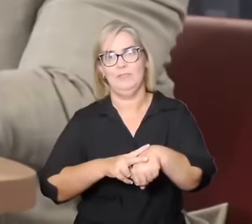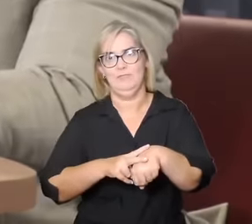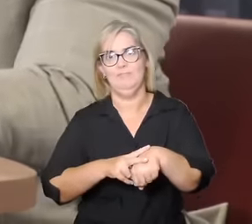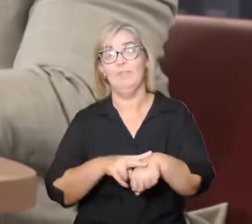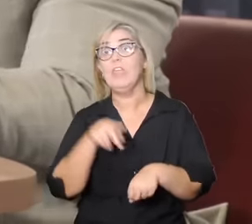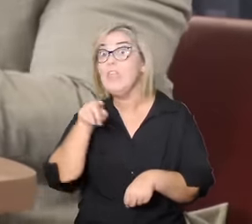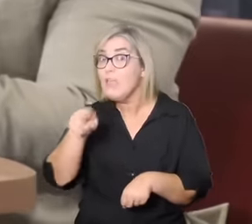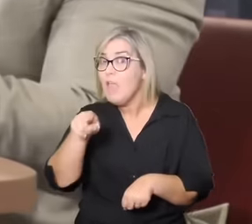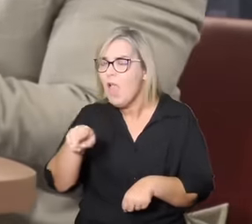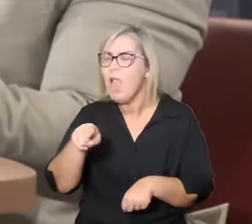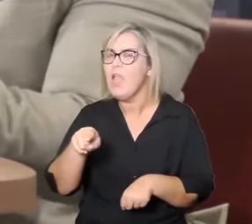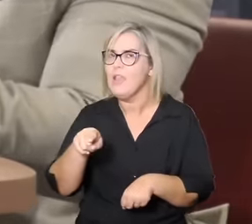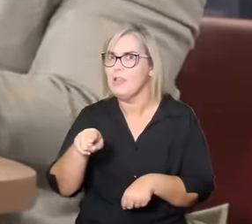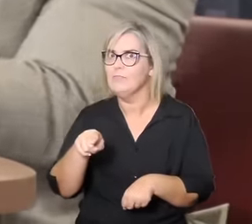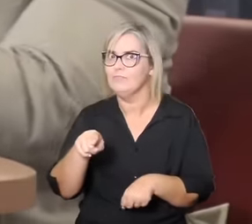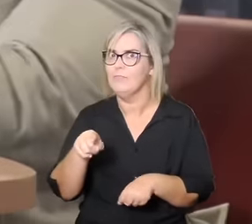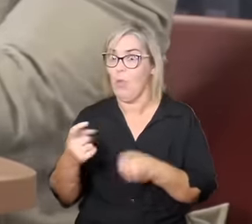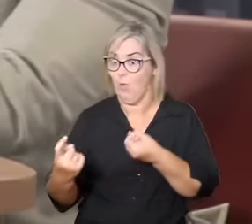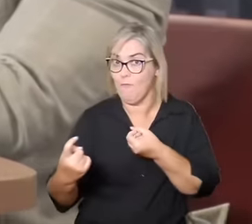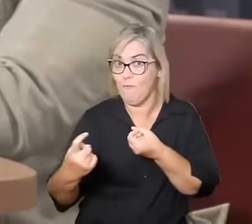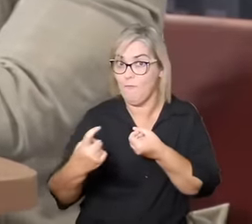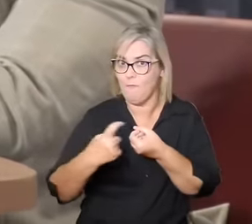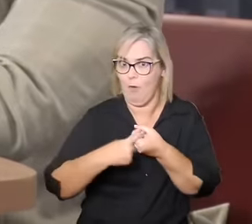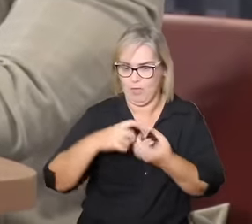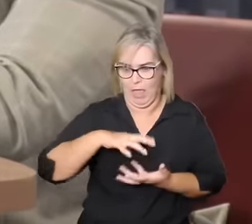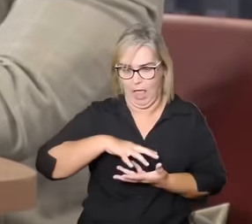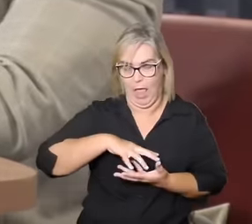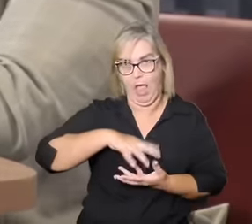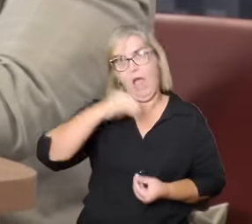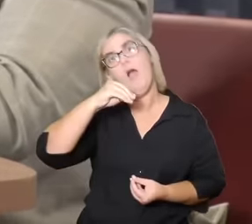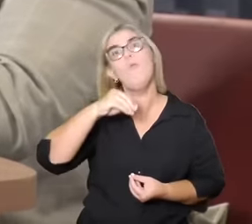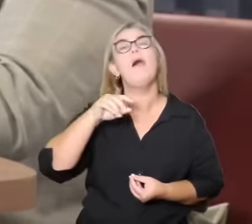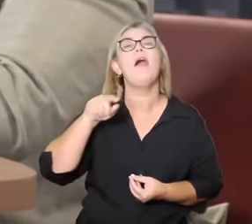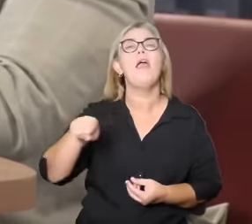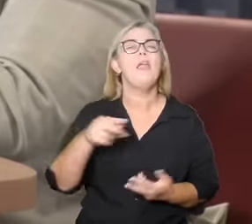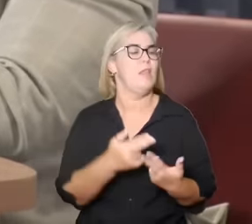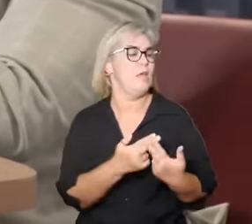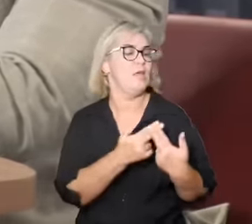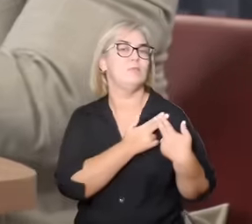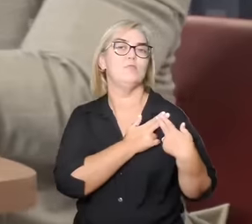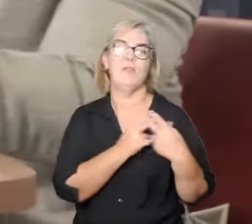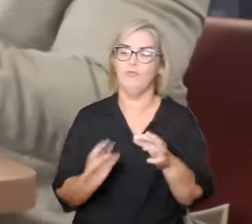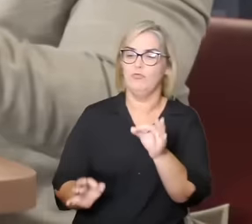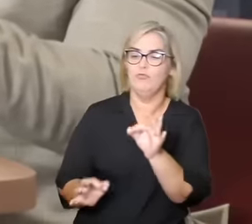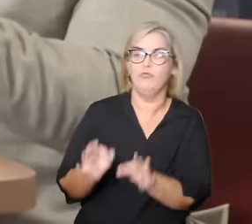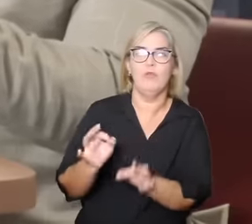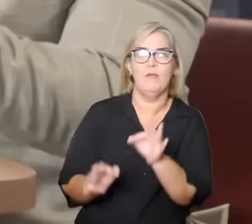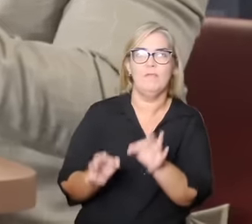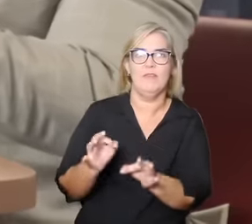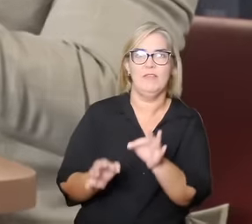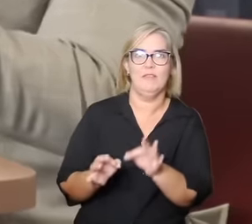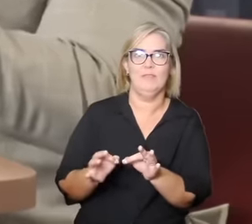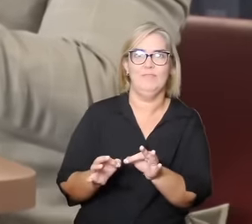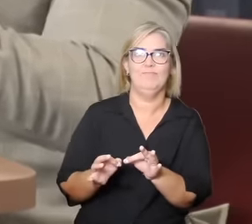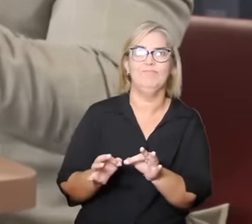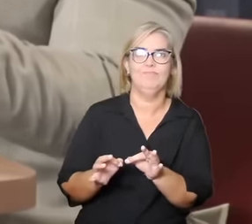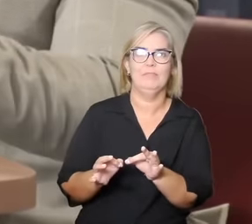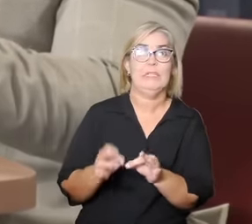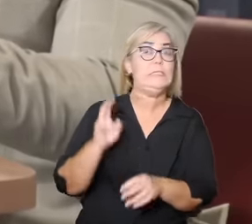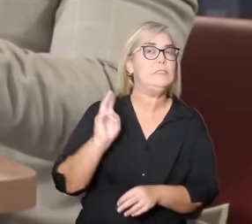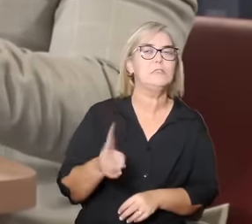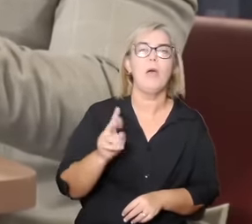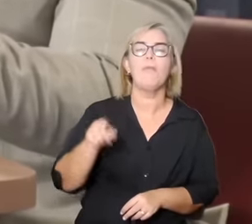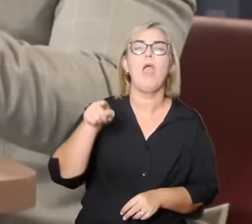dos corações. Após a morte, no reino tem um julgamento, e as pessoas têm seus corações colocados em uma